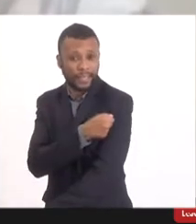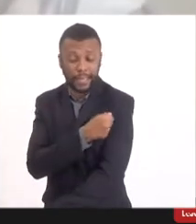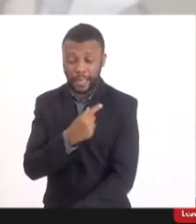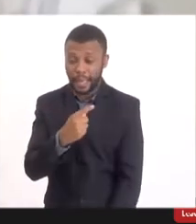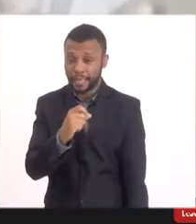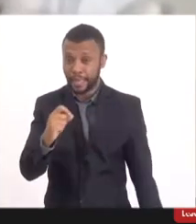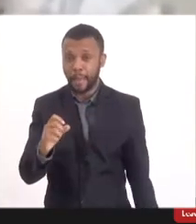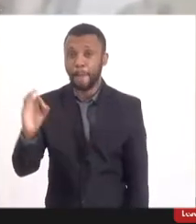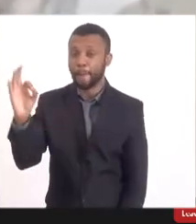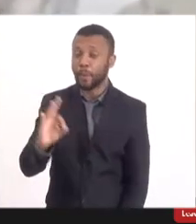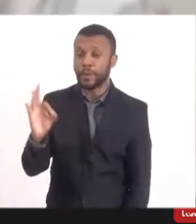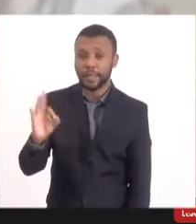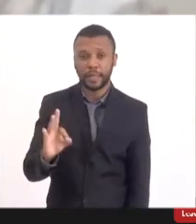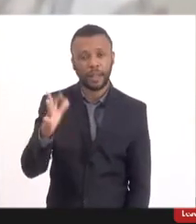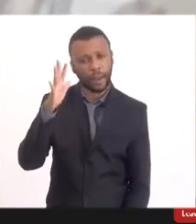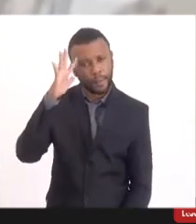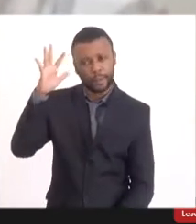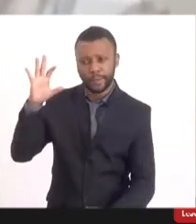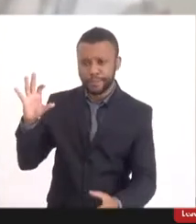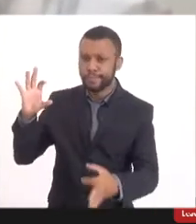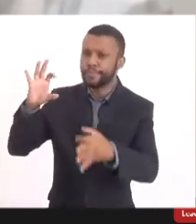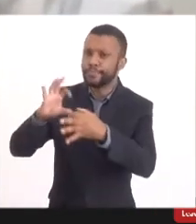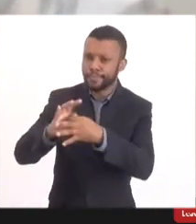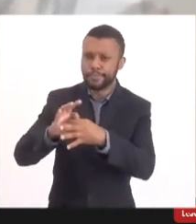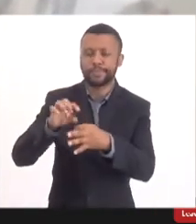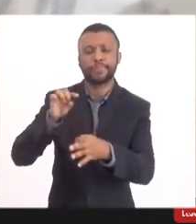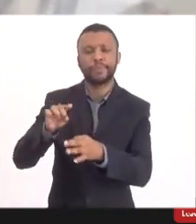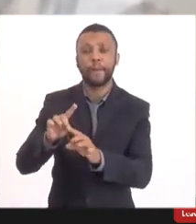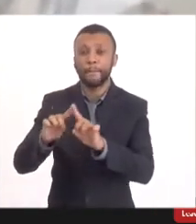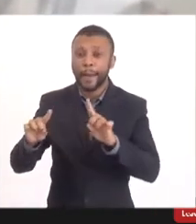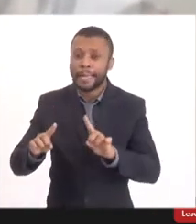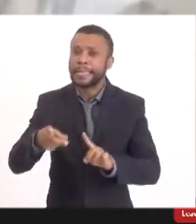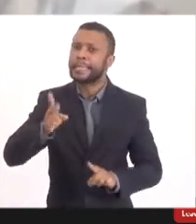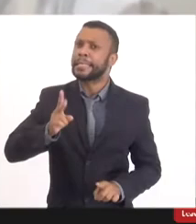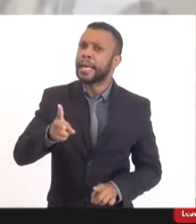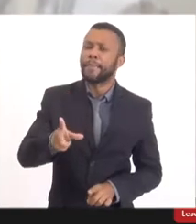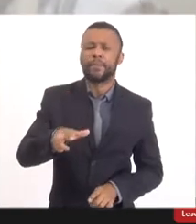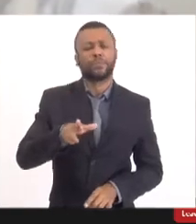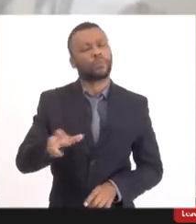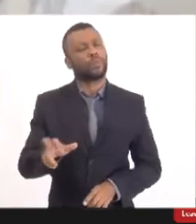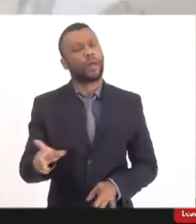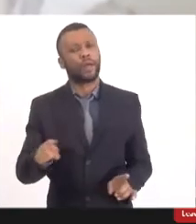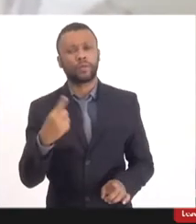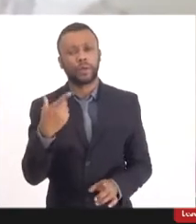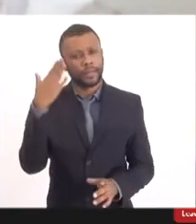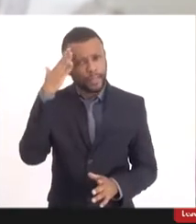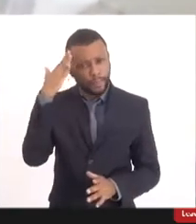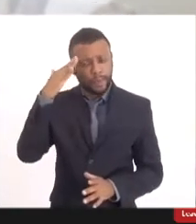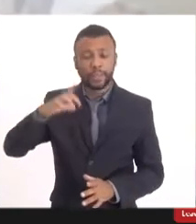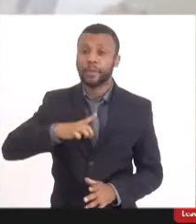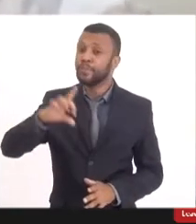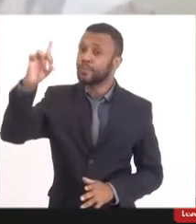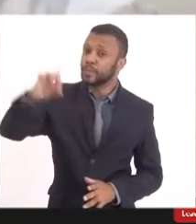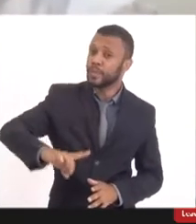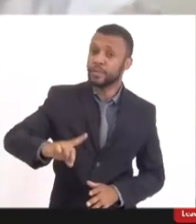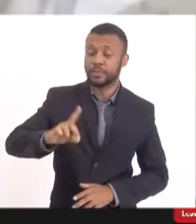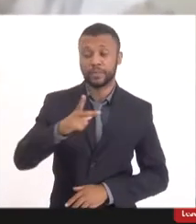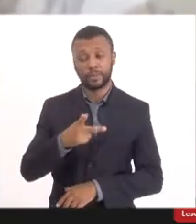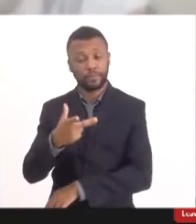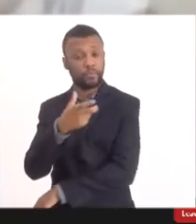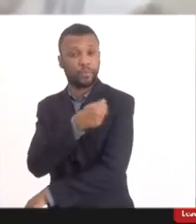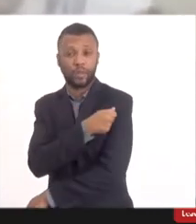população. Ela é realizada para 100%, mas nem sempre para isso. A gente sabe que existe o direito das pessoas não tomarem,